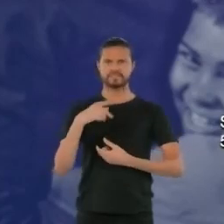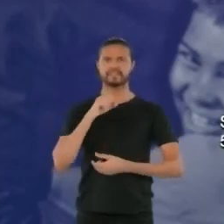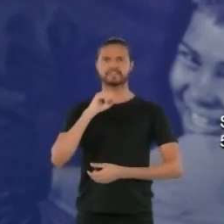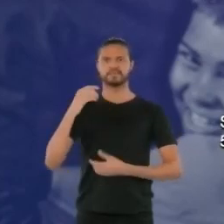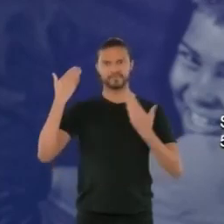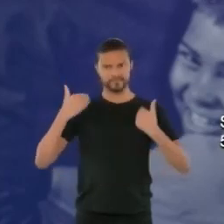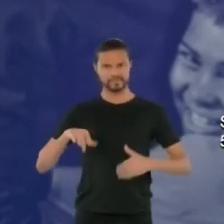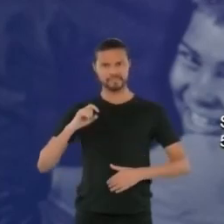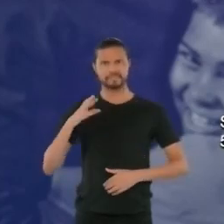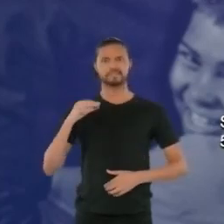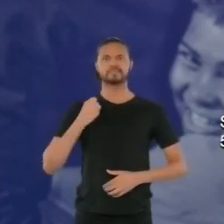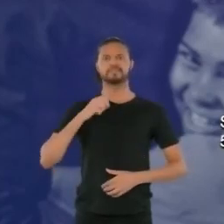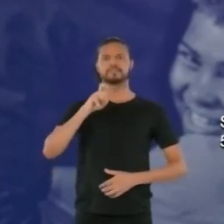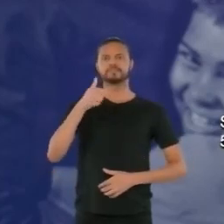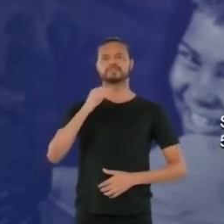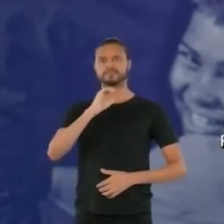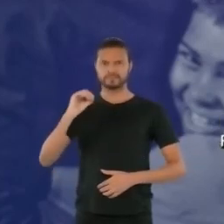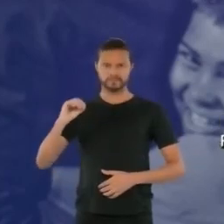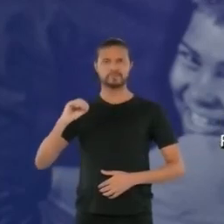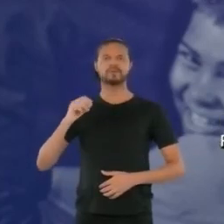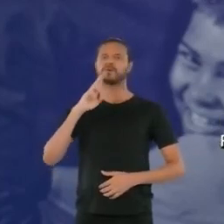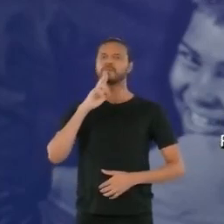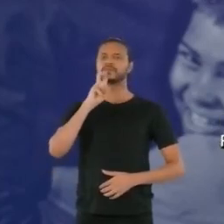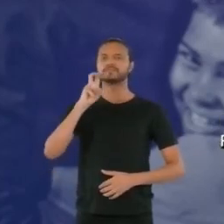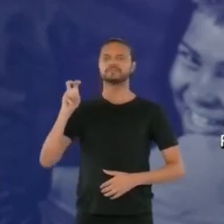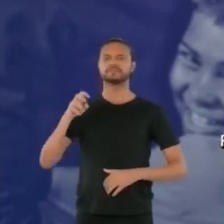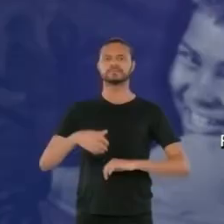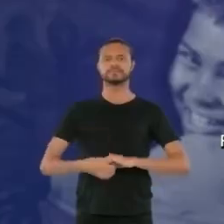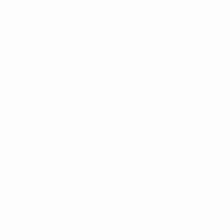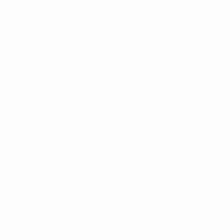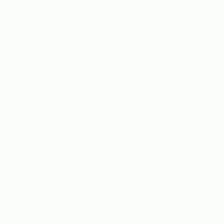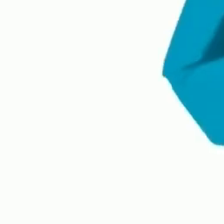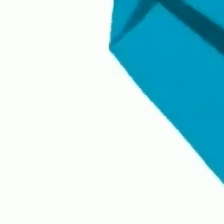SOS Sandro Oliveira, 5100, Rui 55.